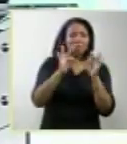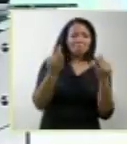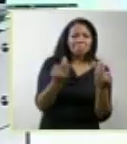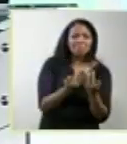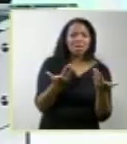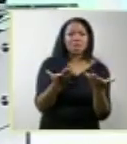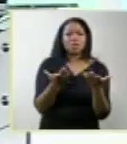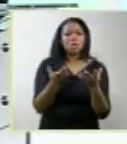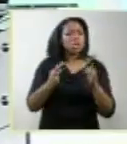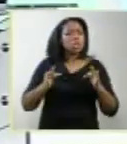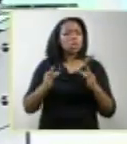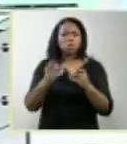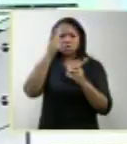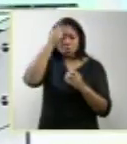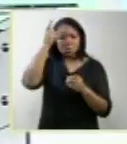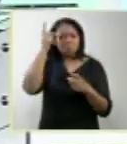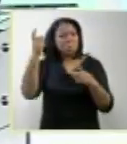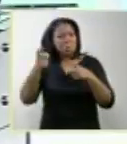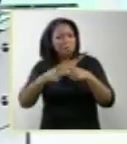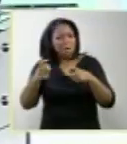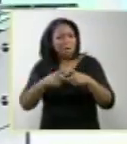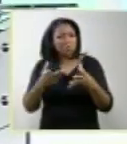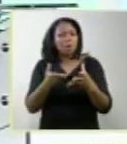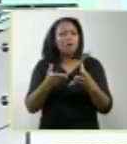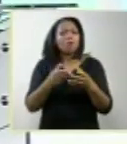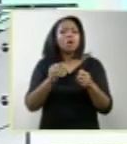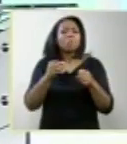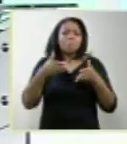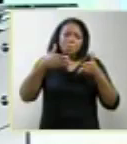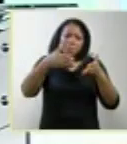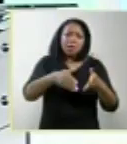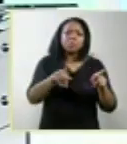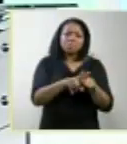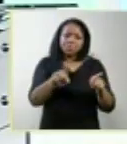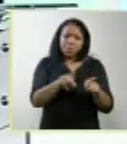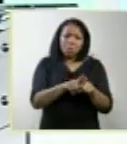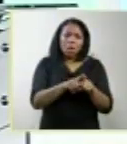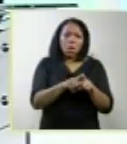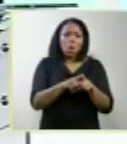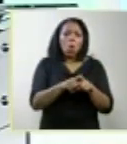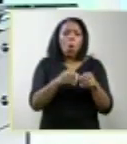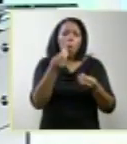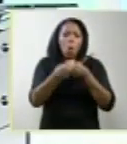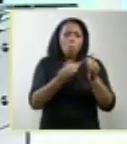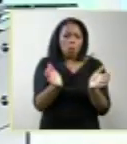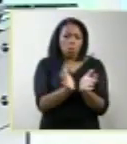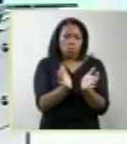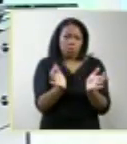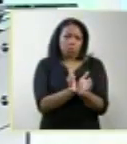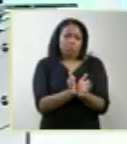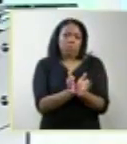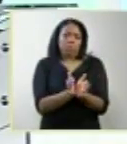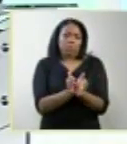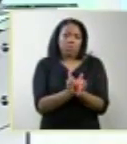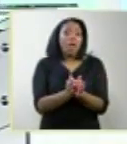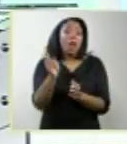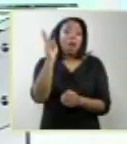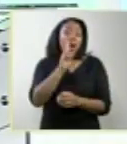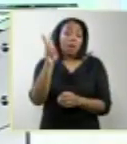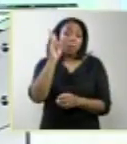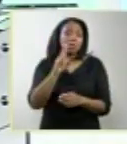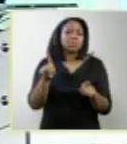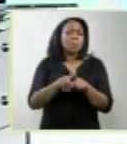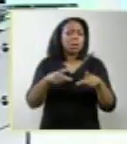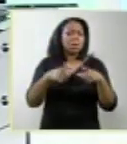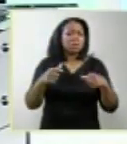o farmacêutico, todo mundo faz parte da gestação como uma entidade, como uma instituição. E lembramos que a grande